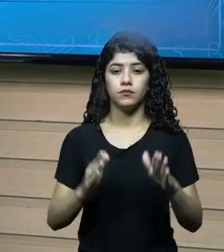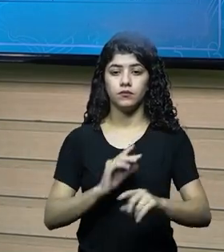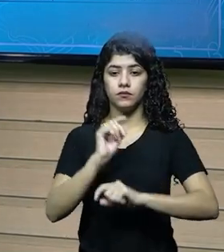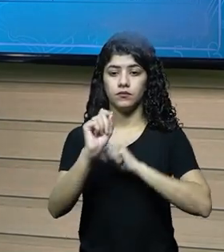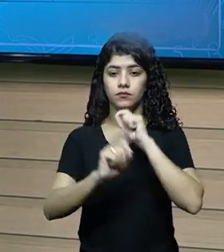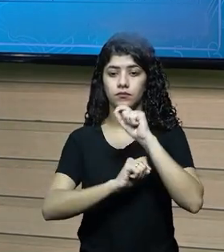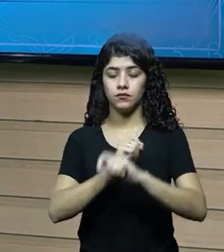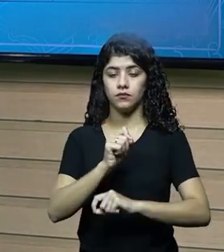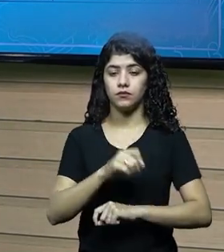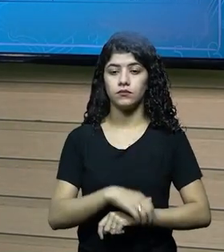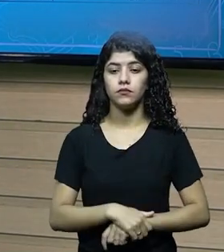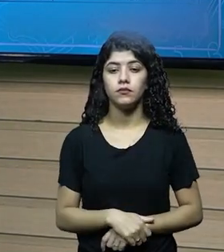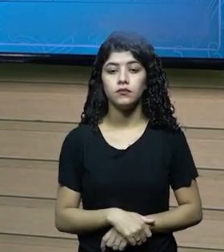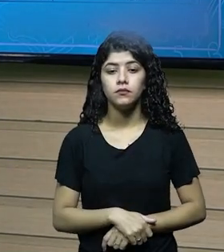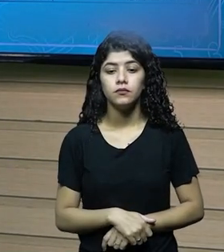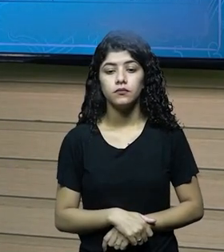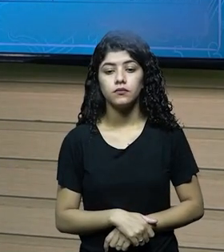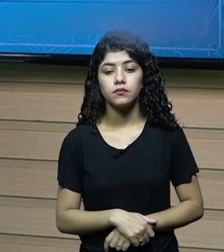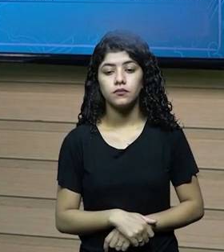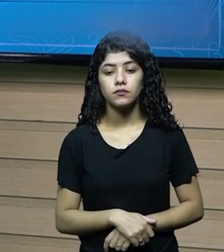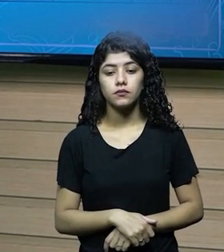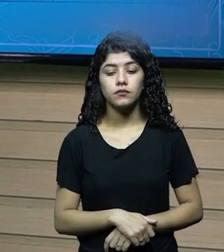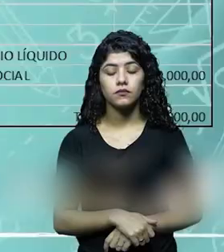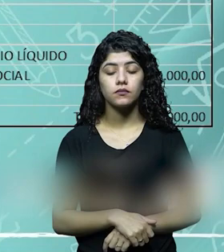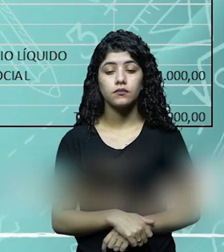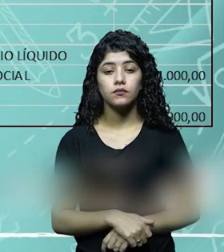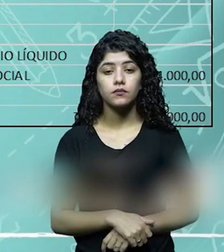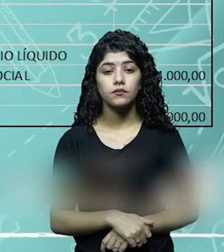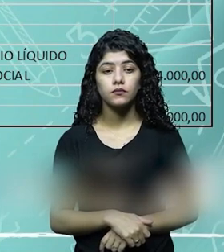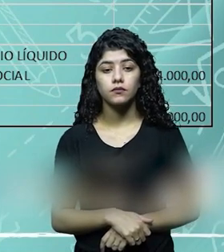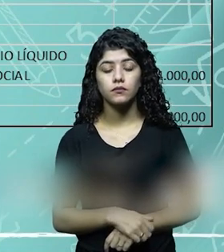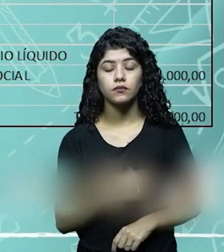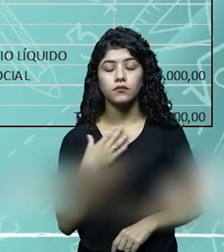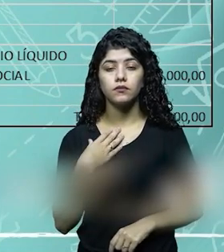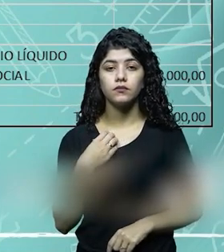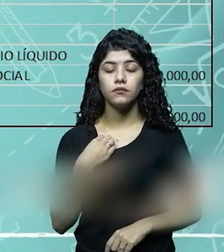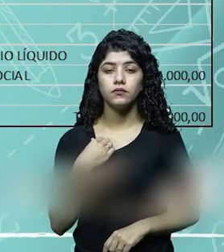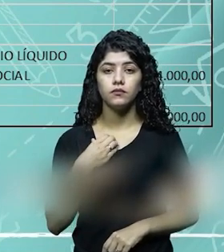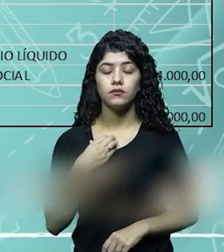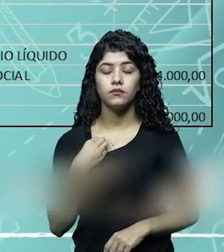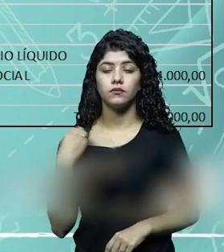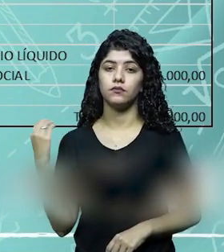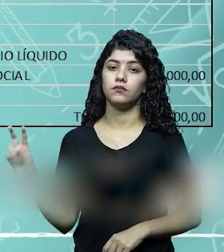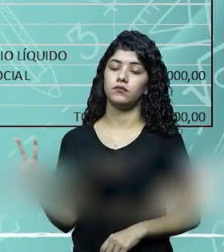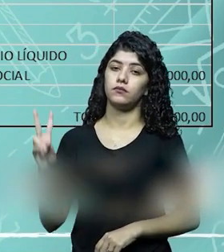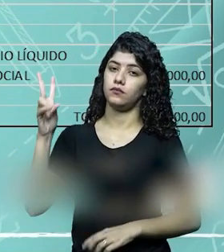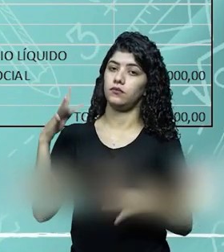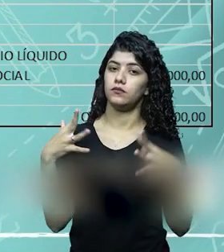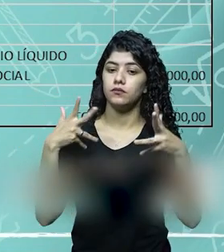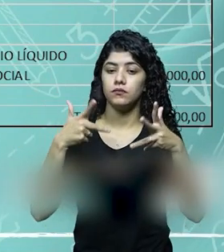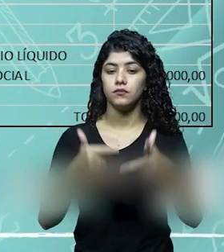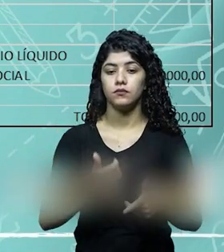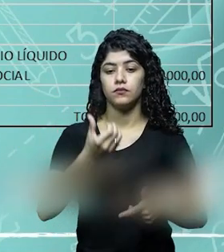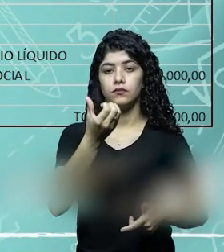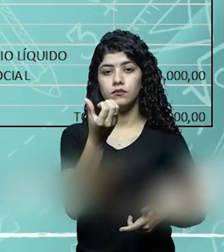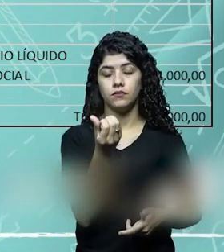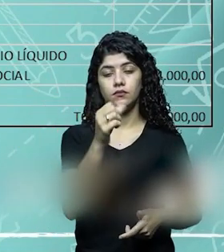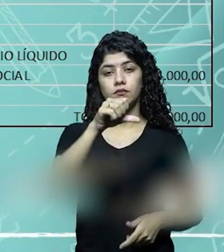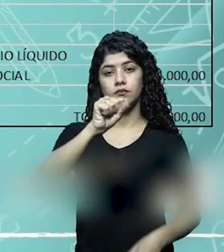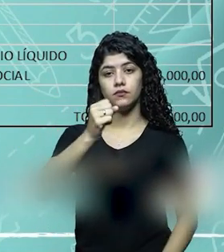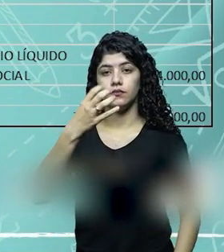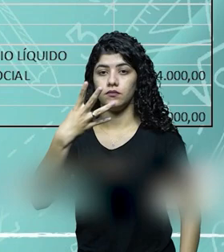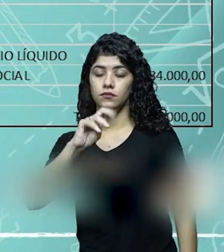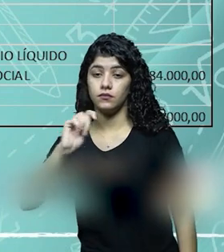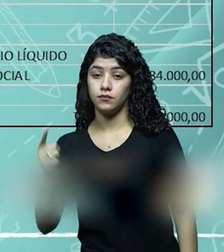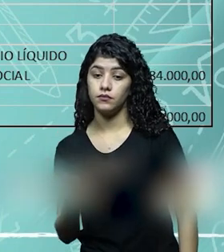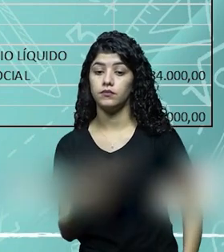balanço de abertura, vamos ver aqui quanto é que era, no primeiro balanço de abertura, o valor total do patrimônio era o que?